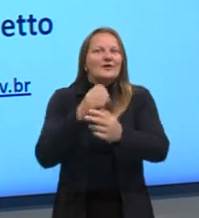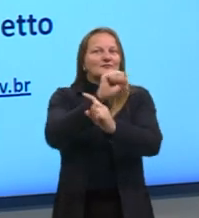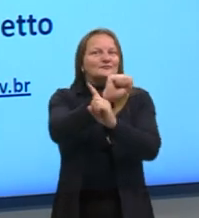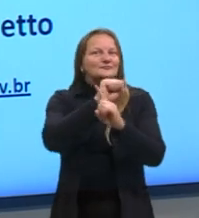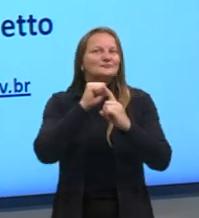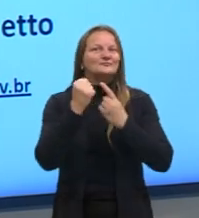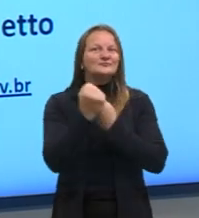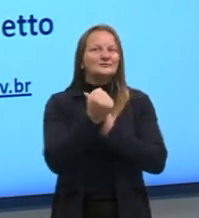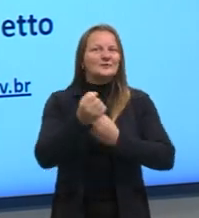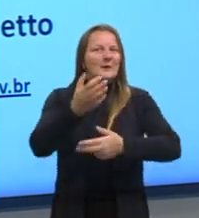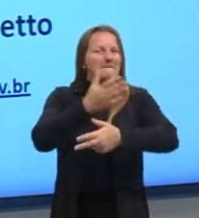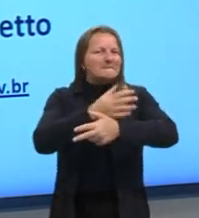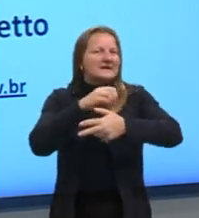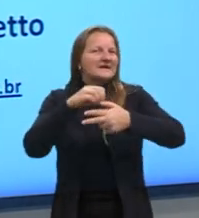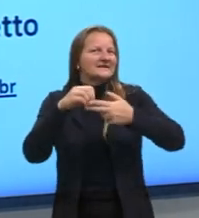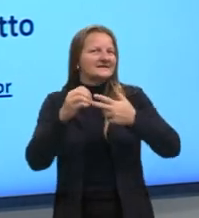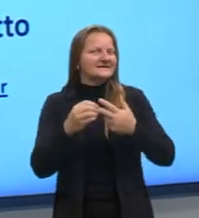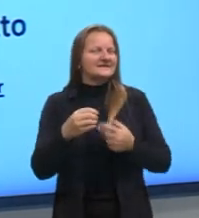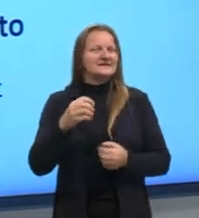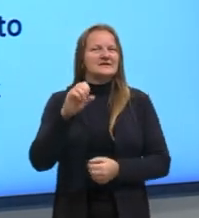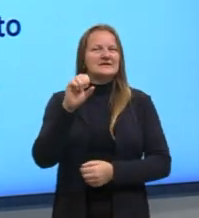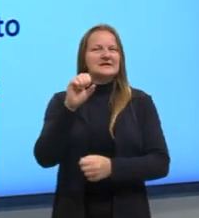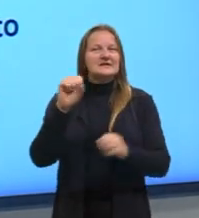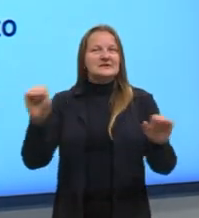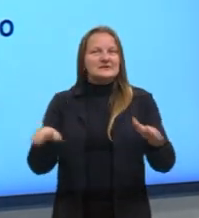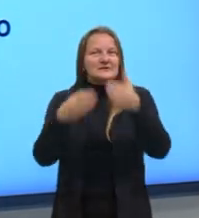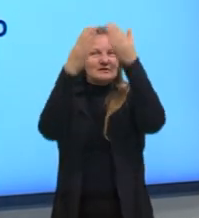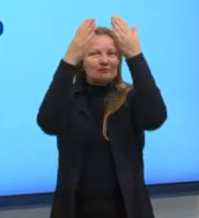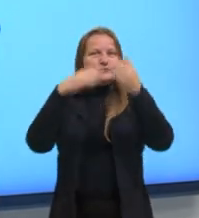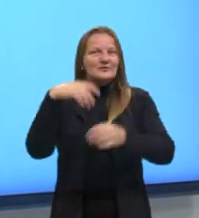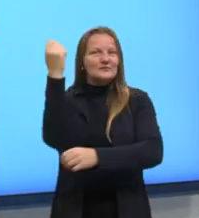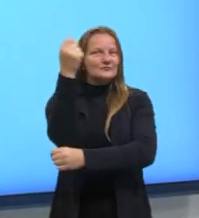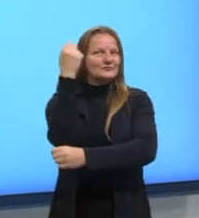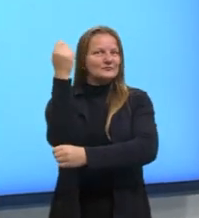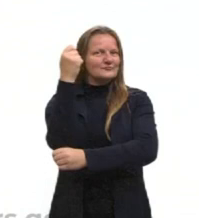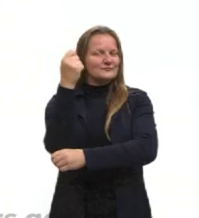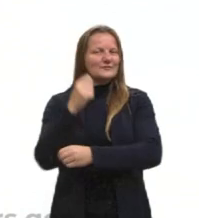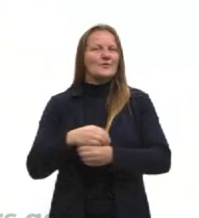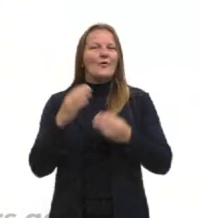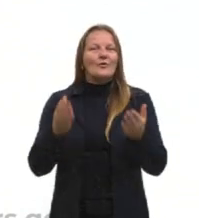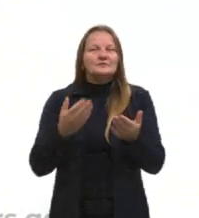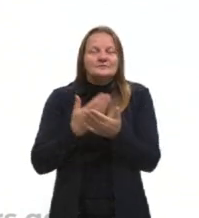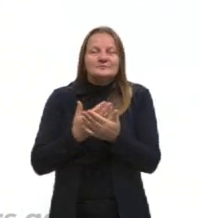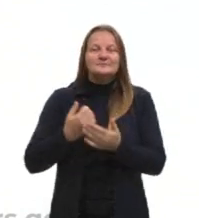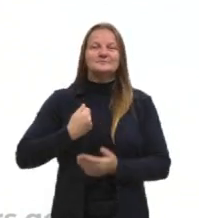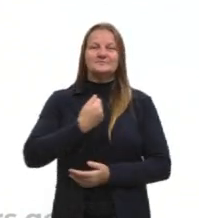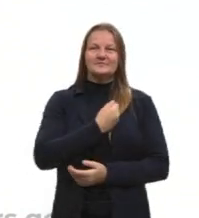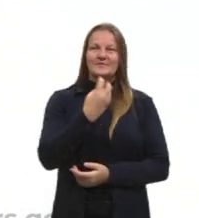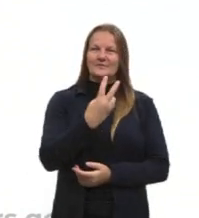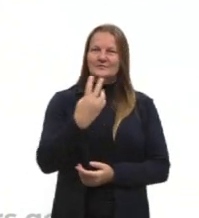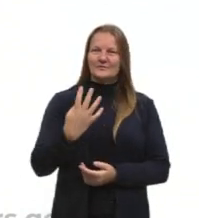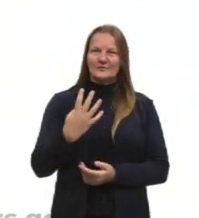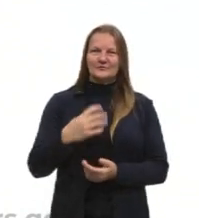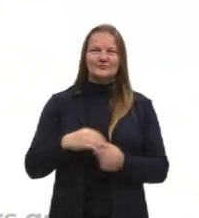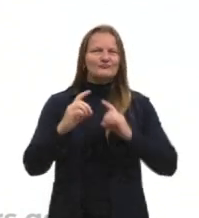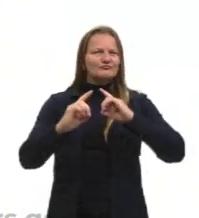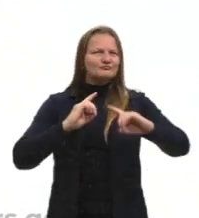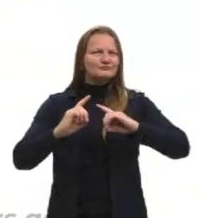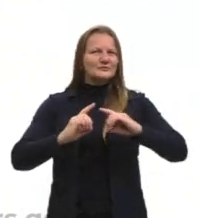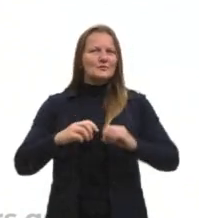projeto pré-Enem da Seduc e do RS. Hoje, nossa aula de número 24, vamos discutir sobre